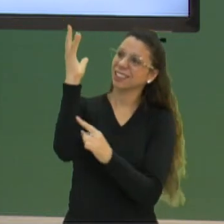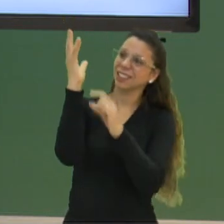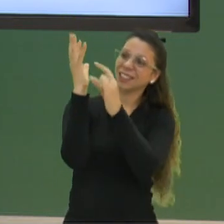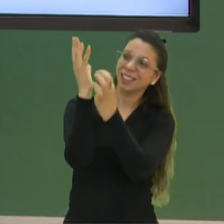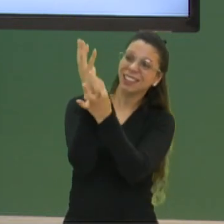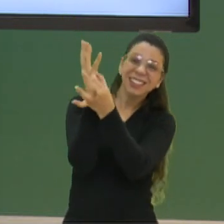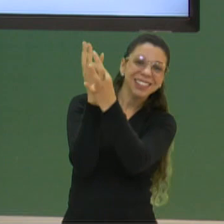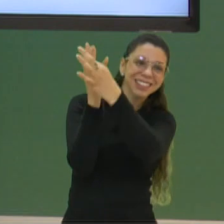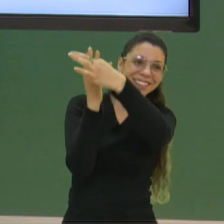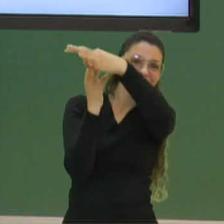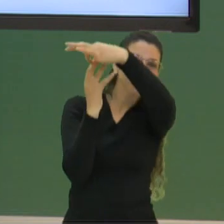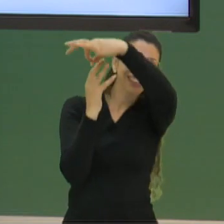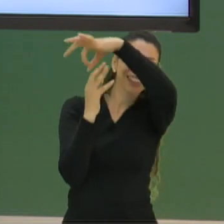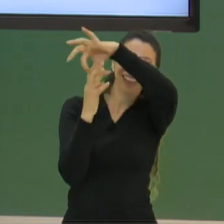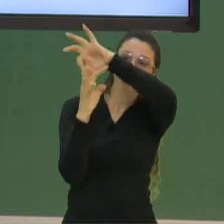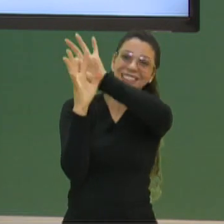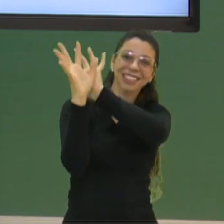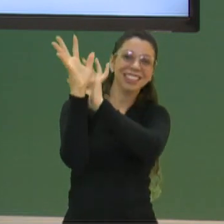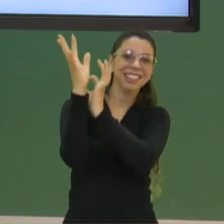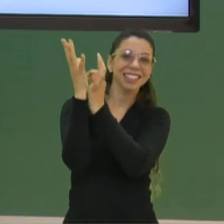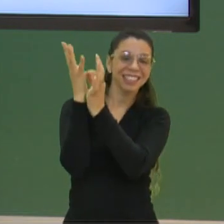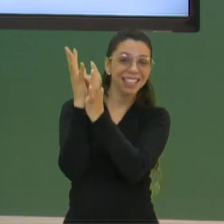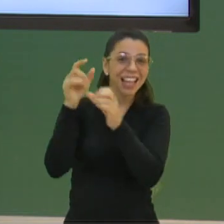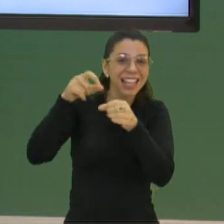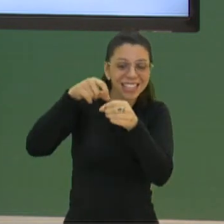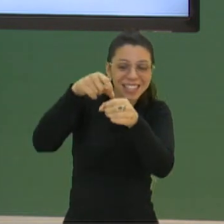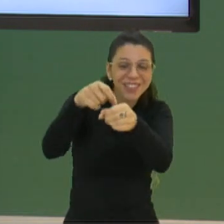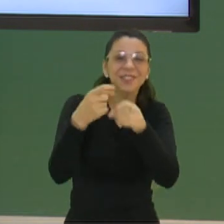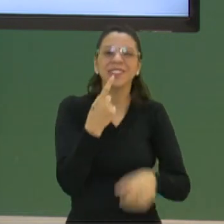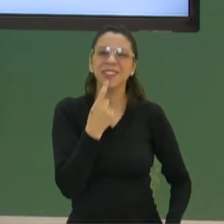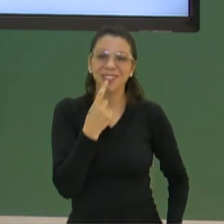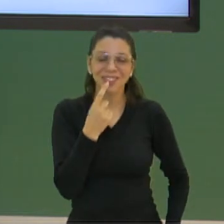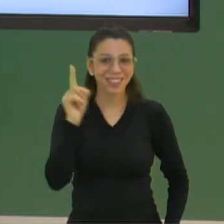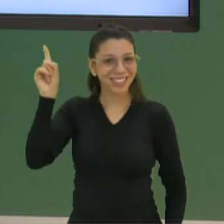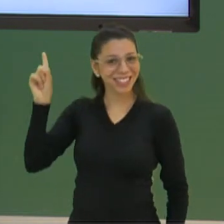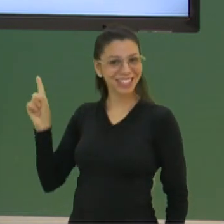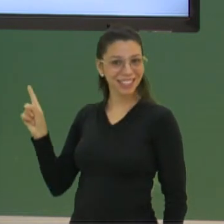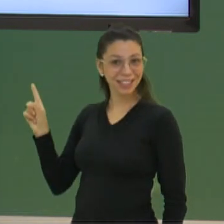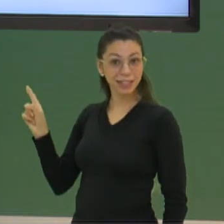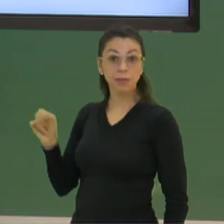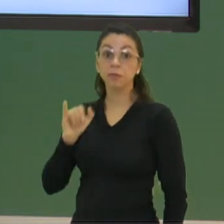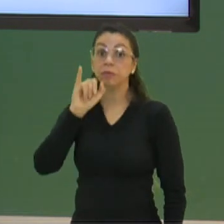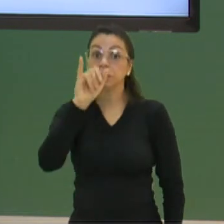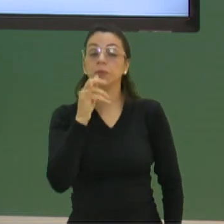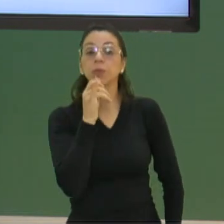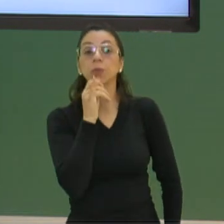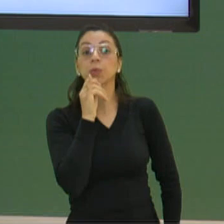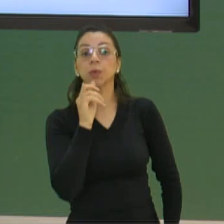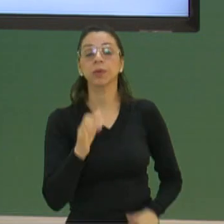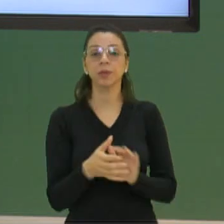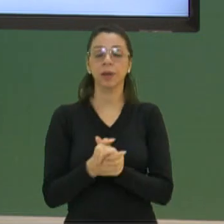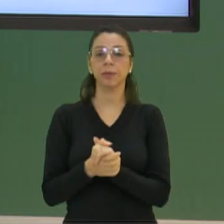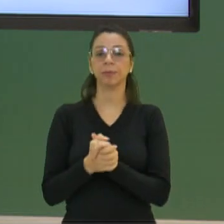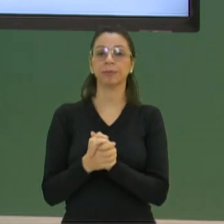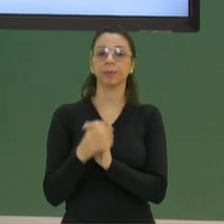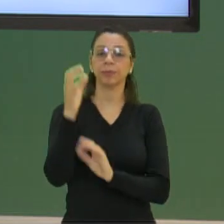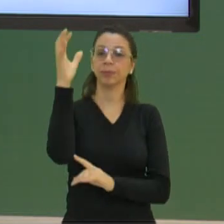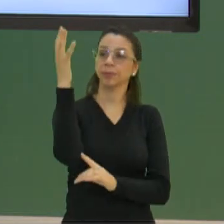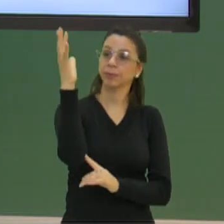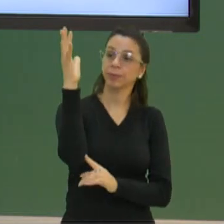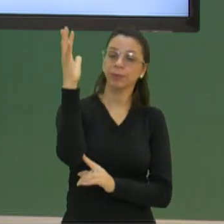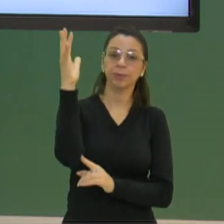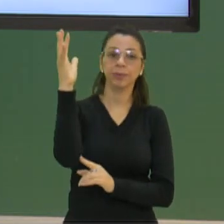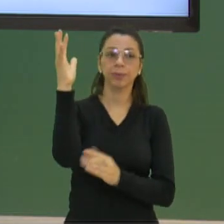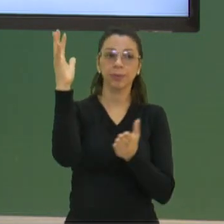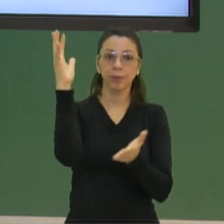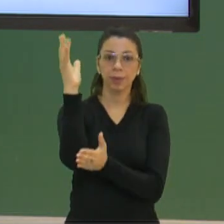as sementes que estão aqui nesses frutos vermelhinhos. Quando você colhe o café, você precisa